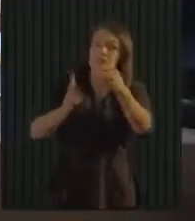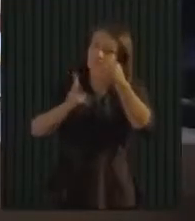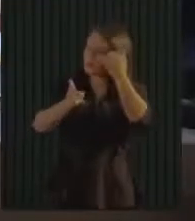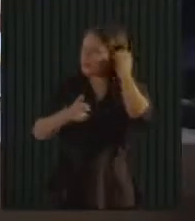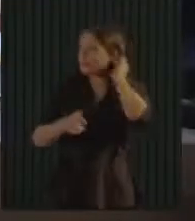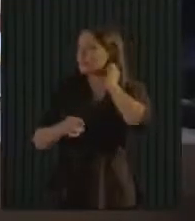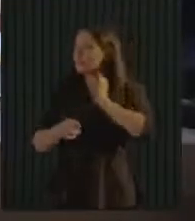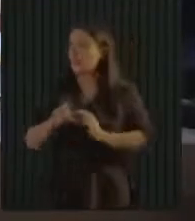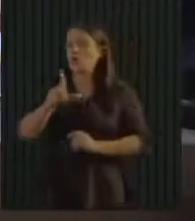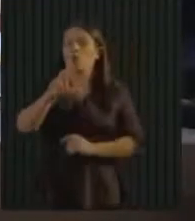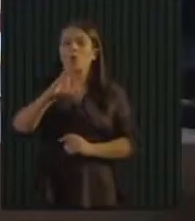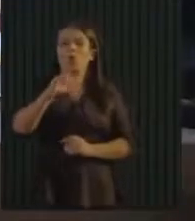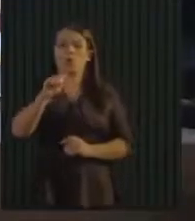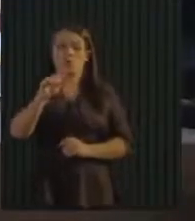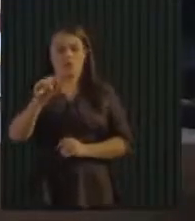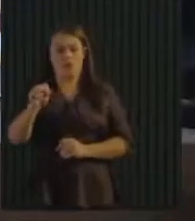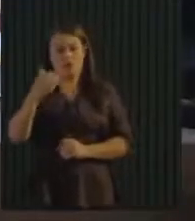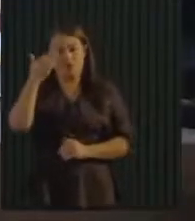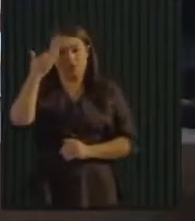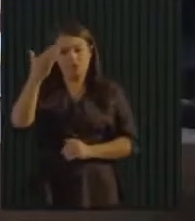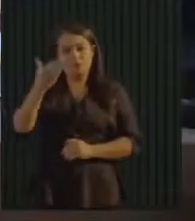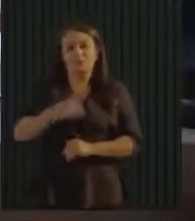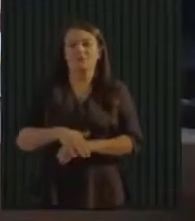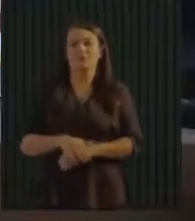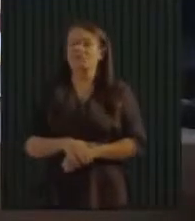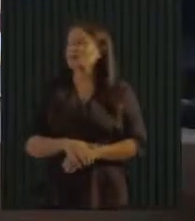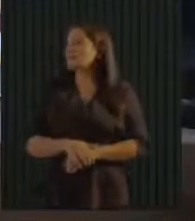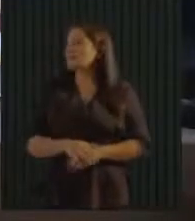Lucas, é contigo. Obrigado, Topazio.